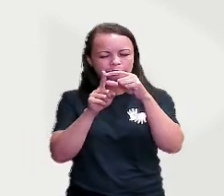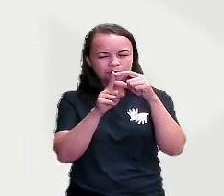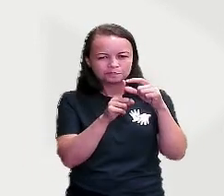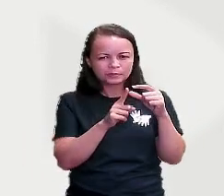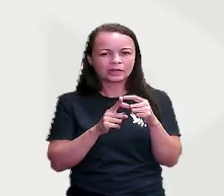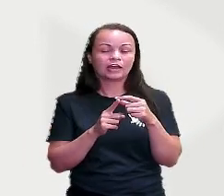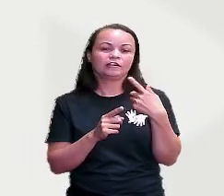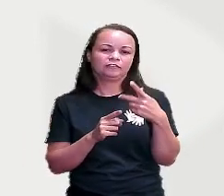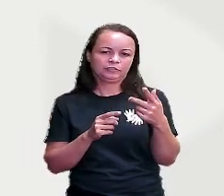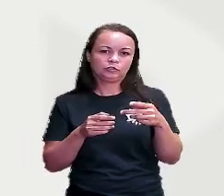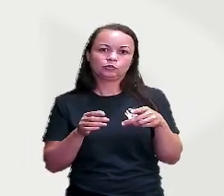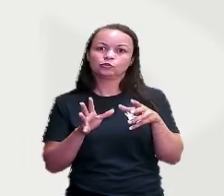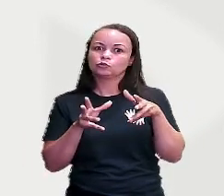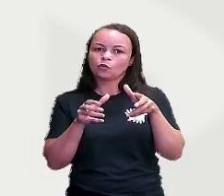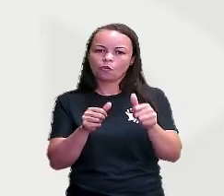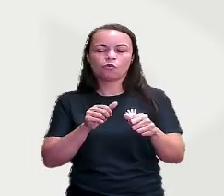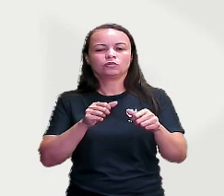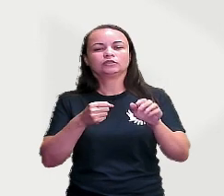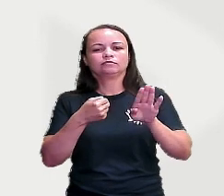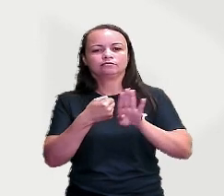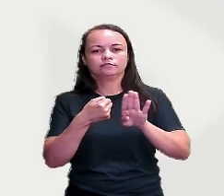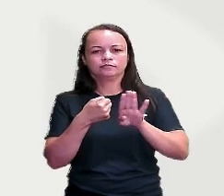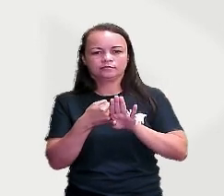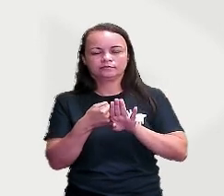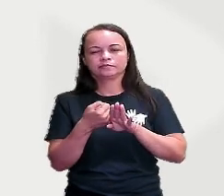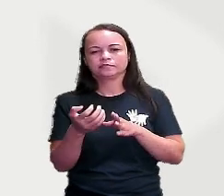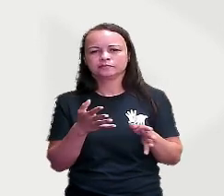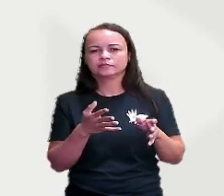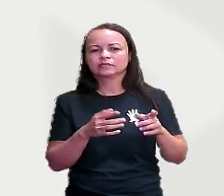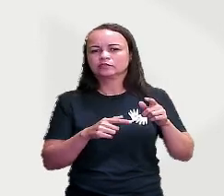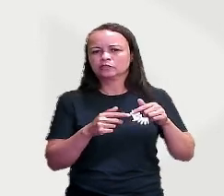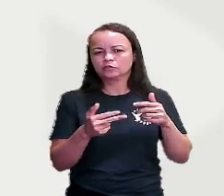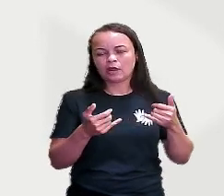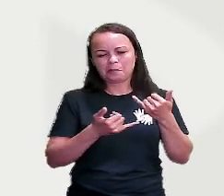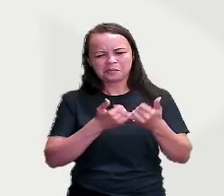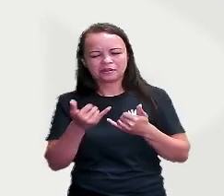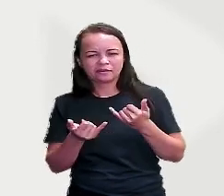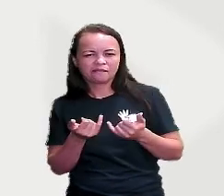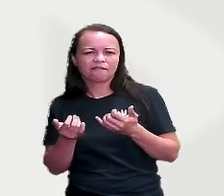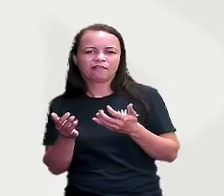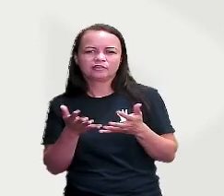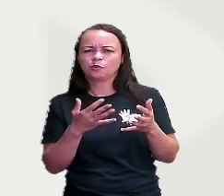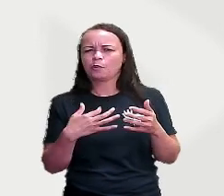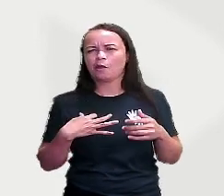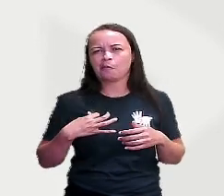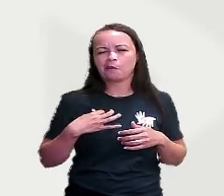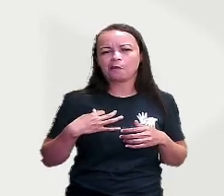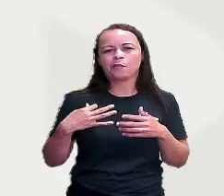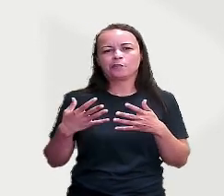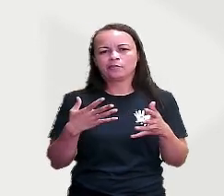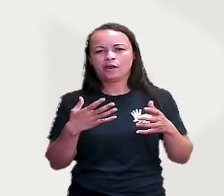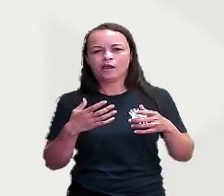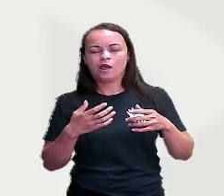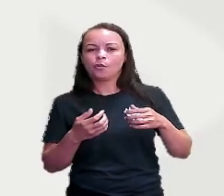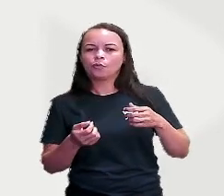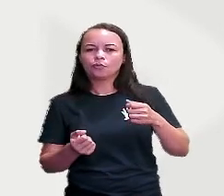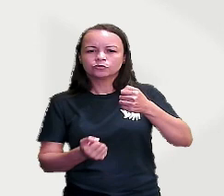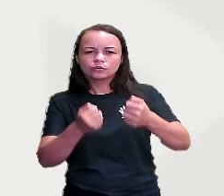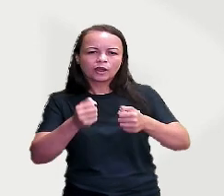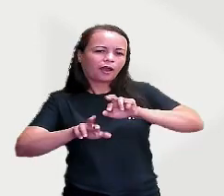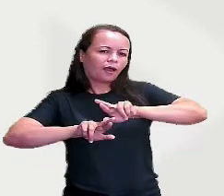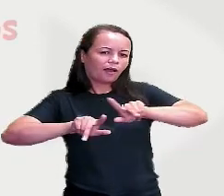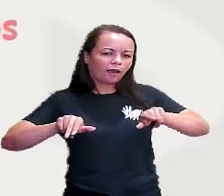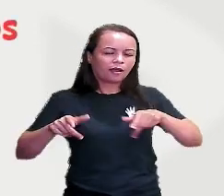também são substantivos. Porque estão nomeando aí um objeto escolar, um brinquedo, um doce, uma roupa, um transporte, um instrumento musical.